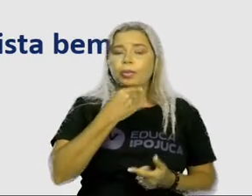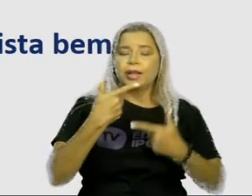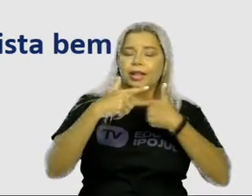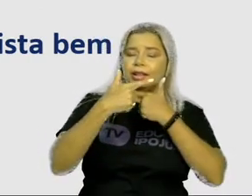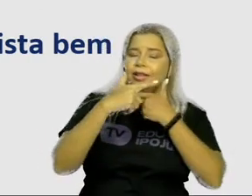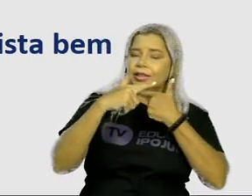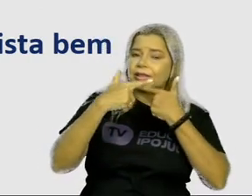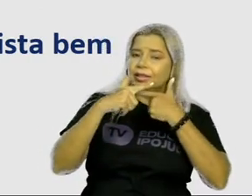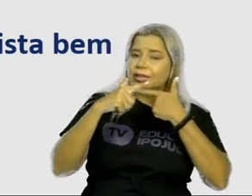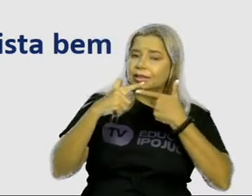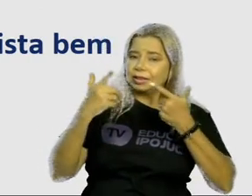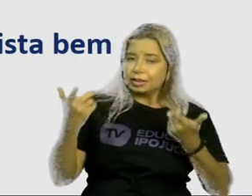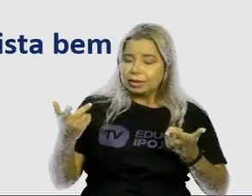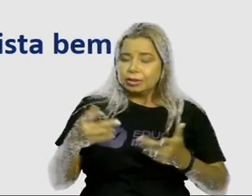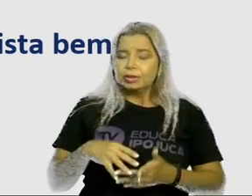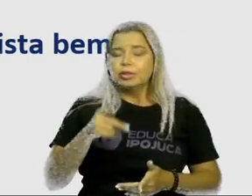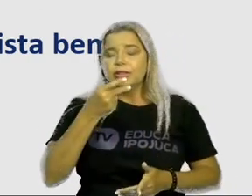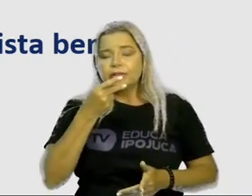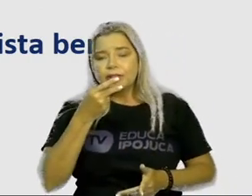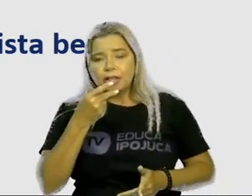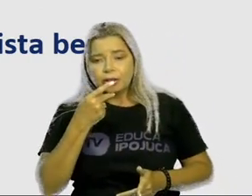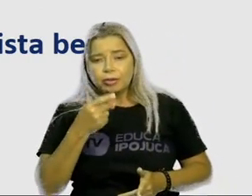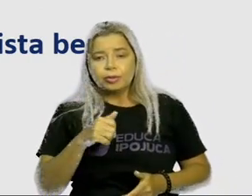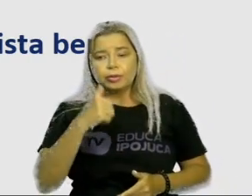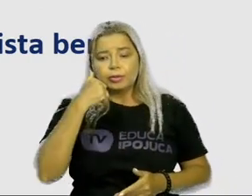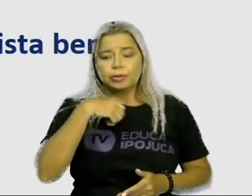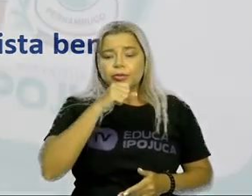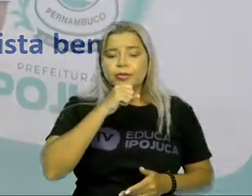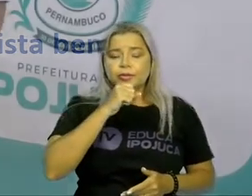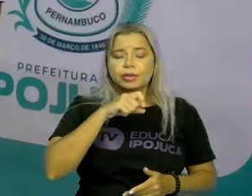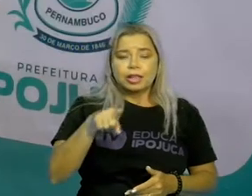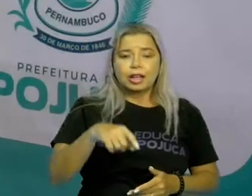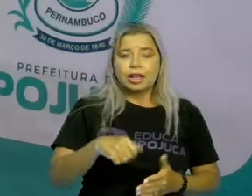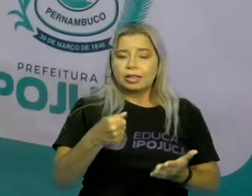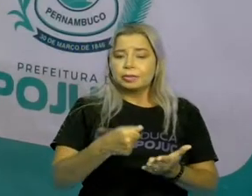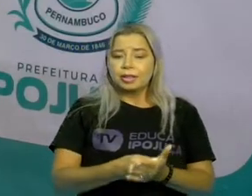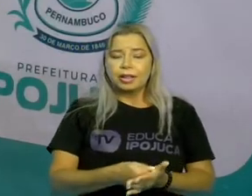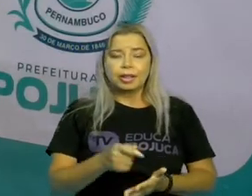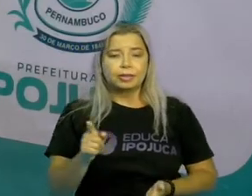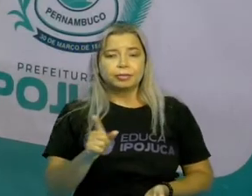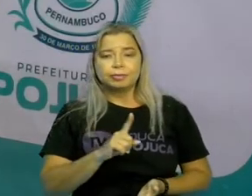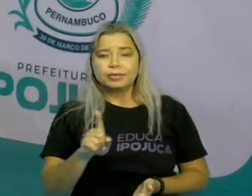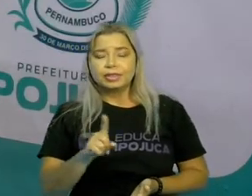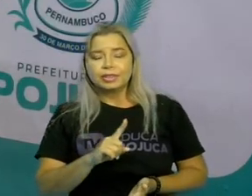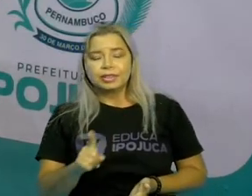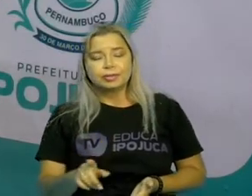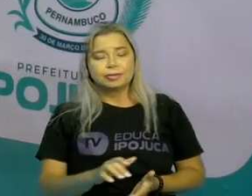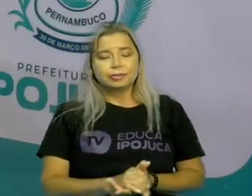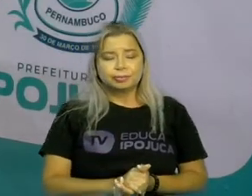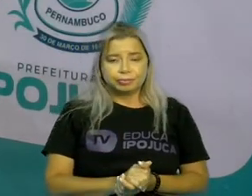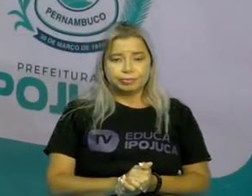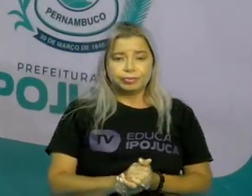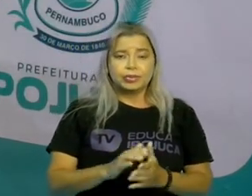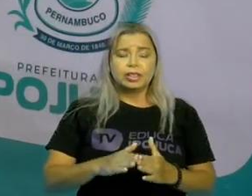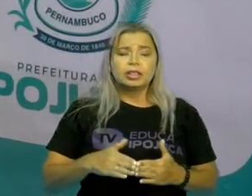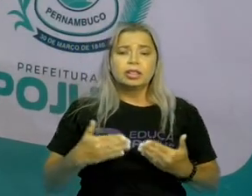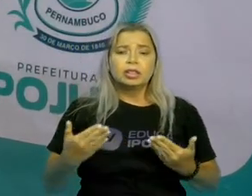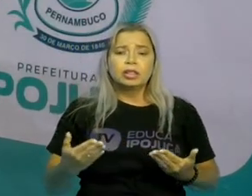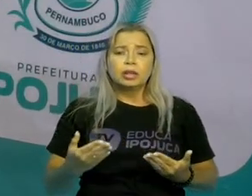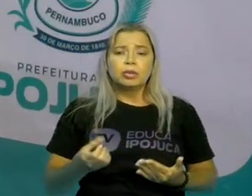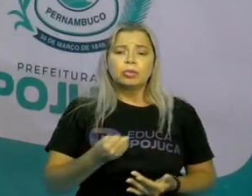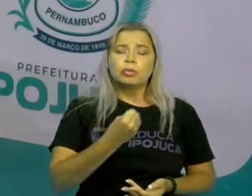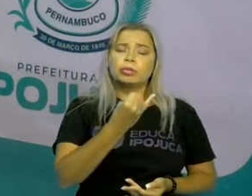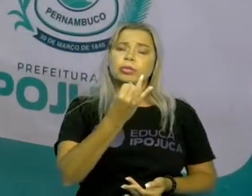velhinha viajar de graça. Veja só quantas etapas precisou-se colocar um ponto para